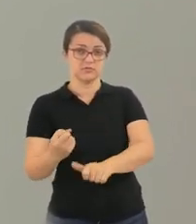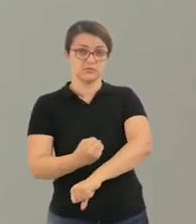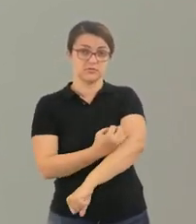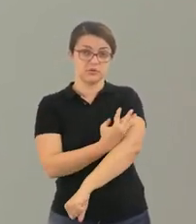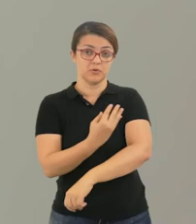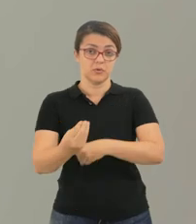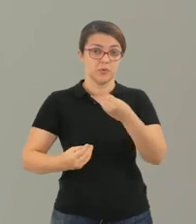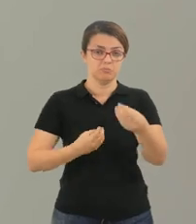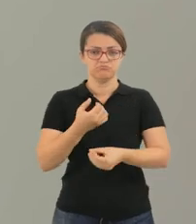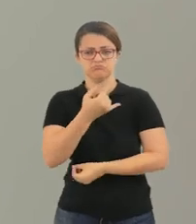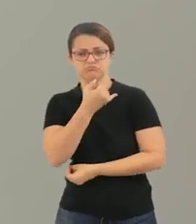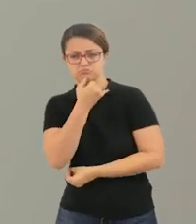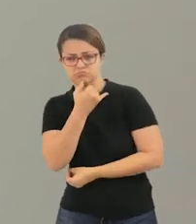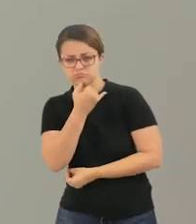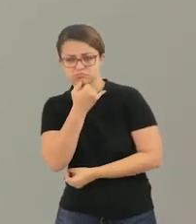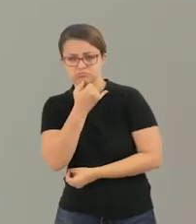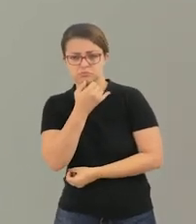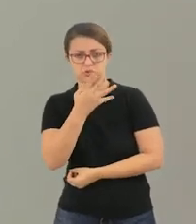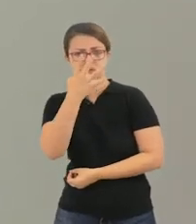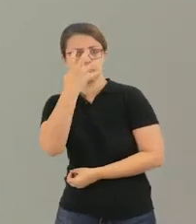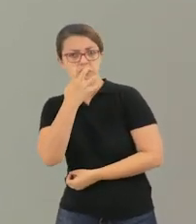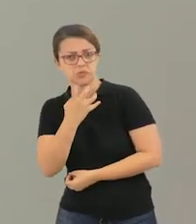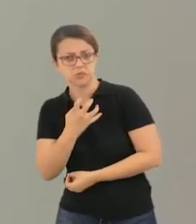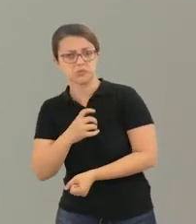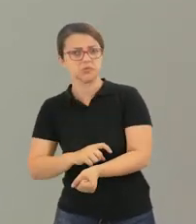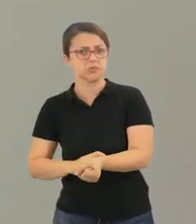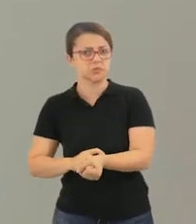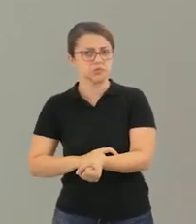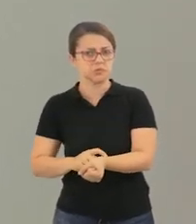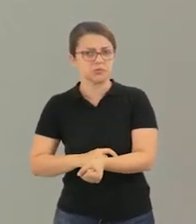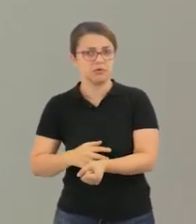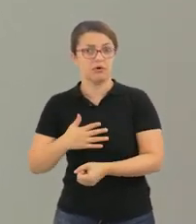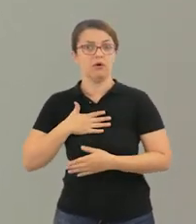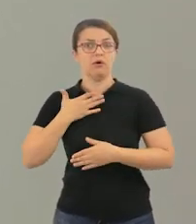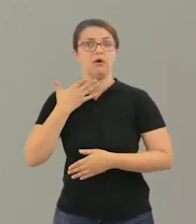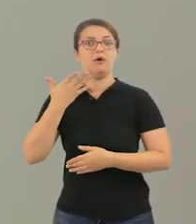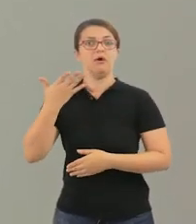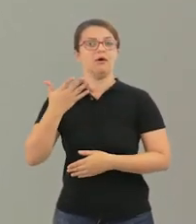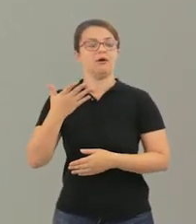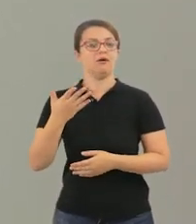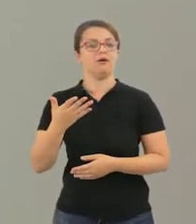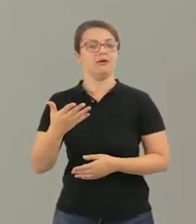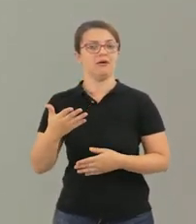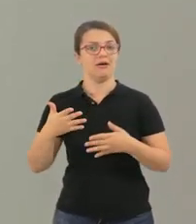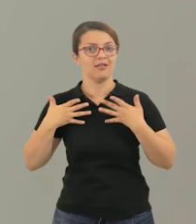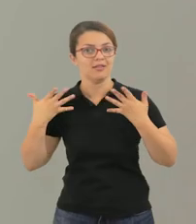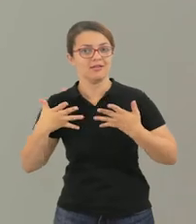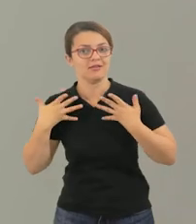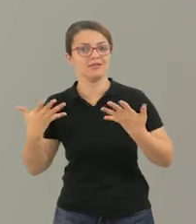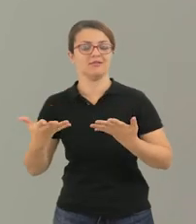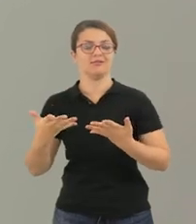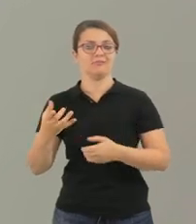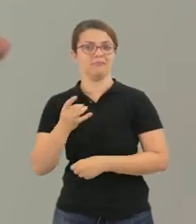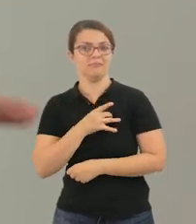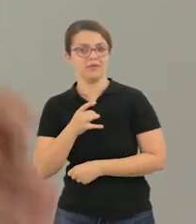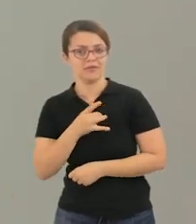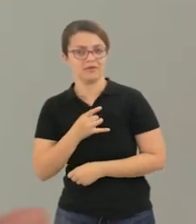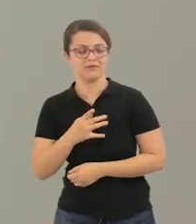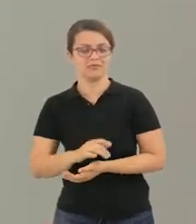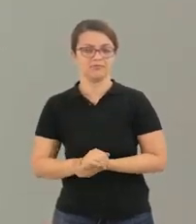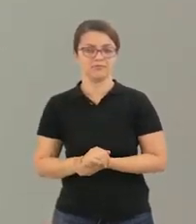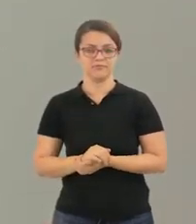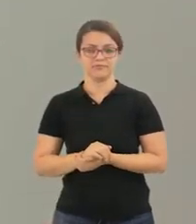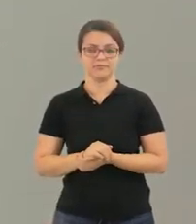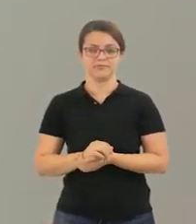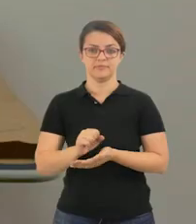emoções, como tristeza, a raiva, o espanto, a alegria, o medo. Esta é